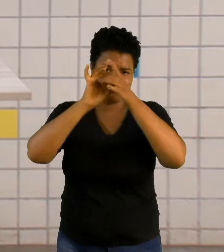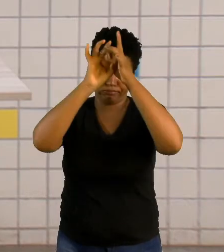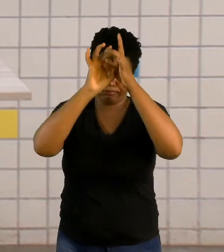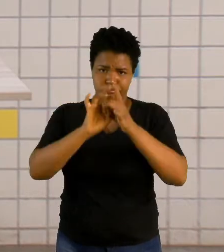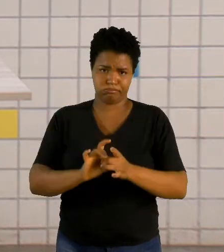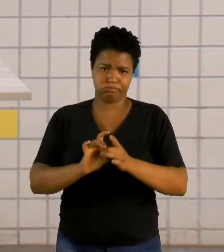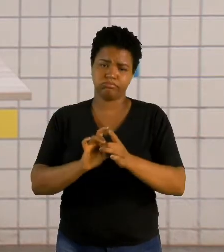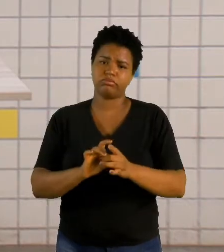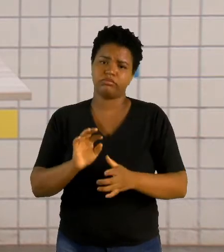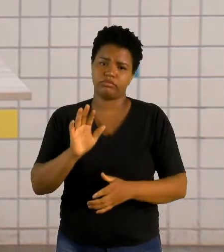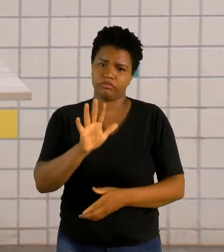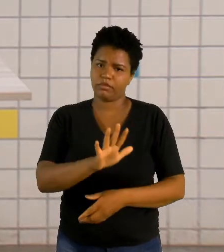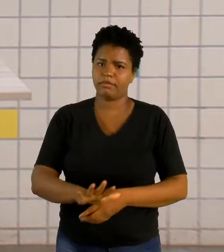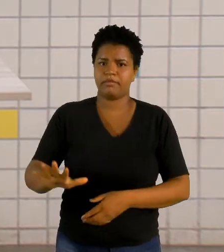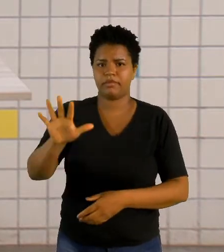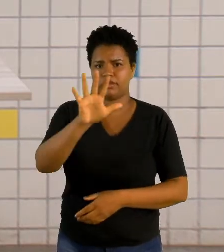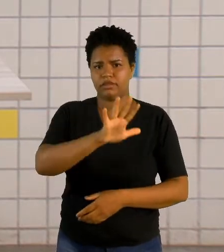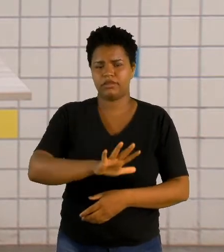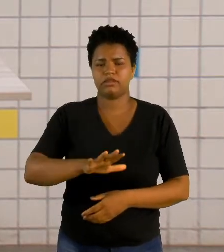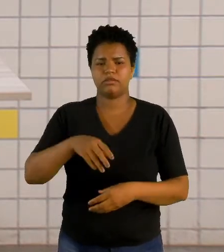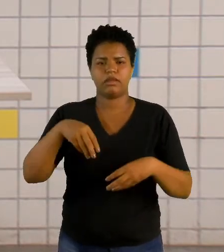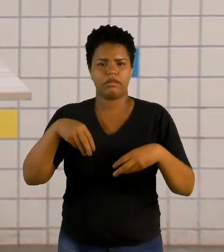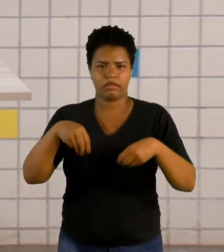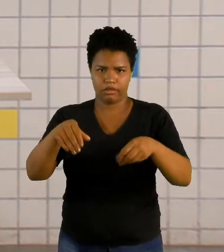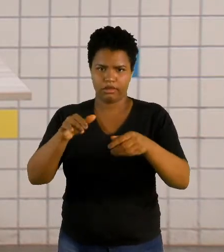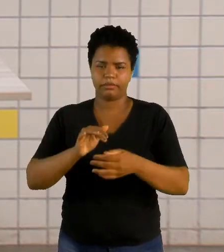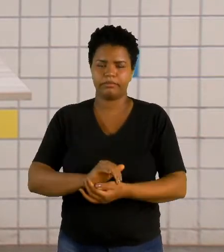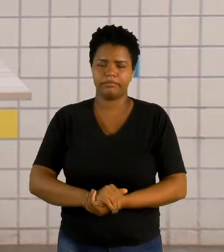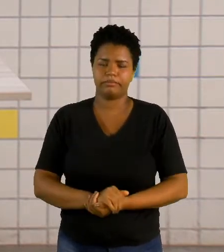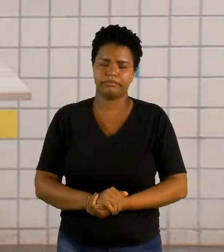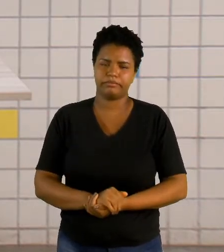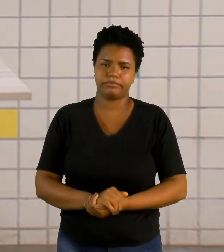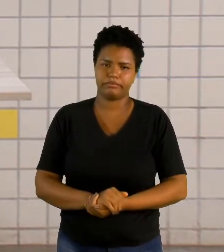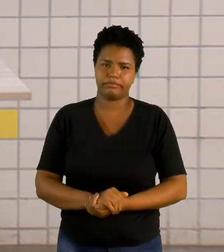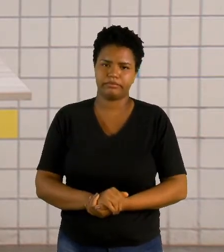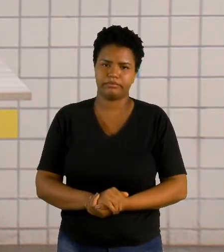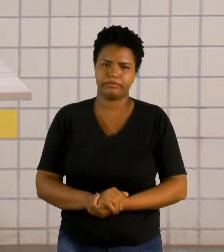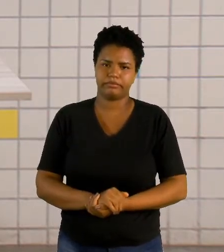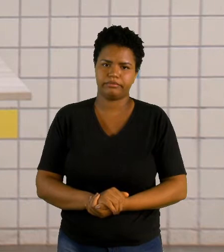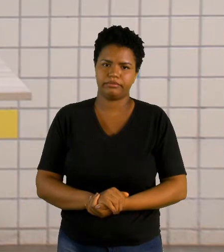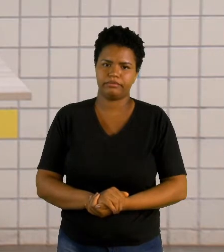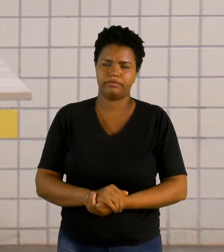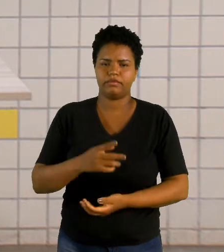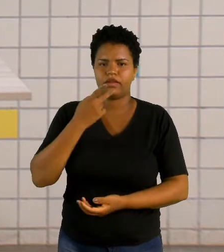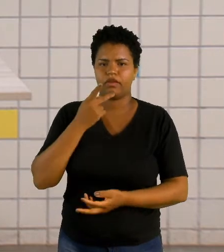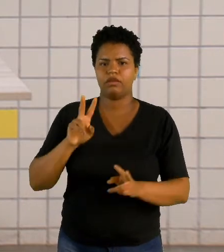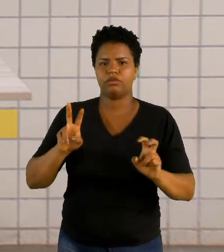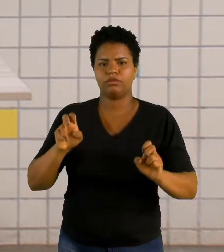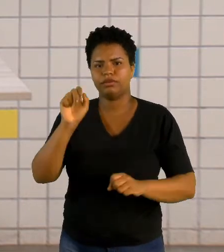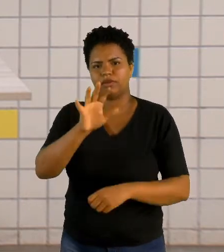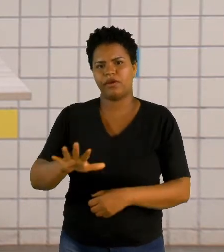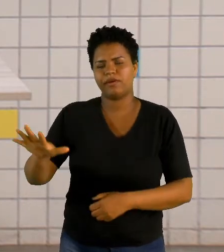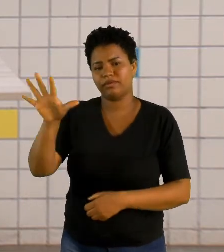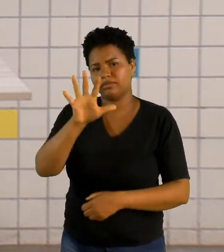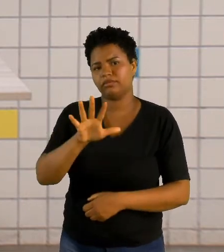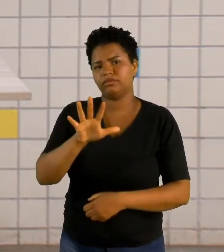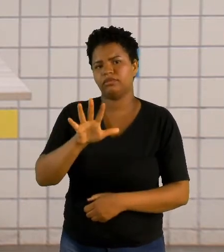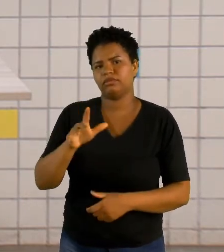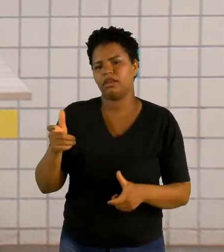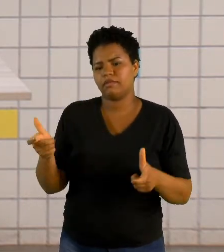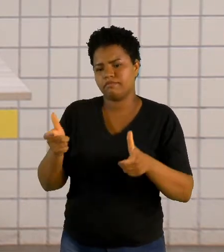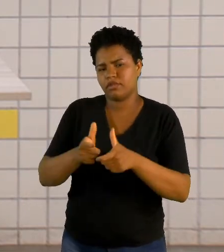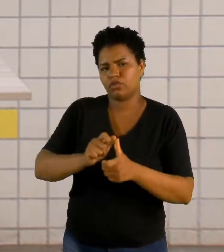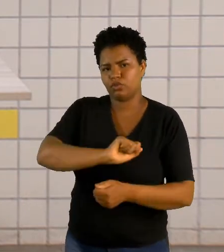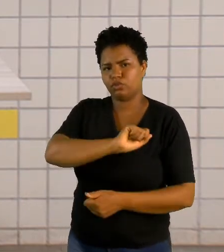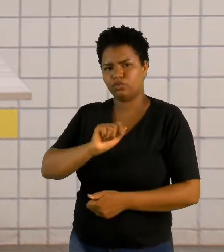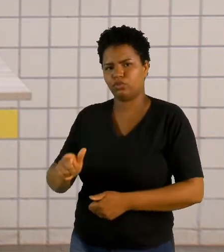é uma mesma faixa de terra. Quando estamos falando da Europa, a Europa, mesmo sendo menor que a